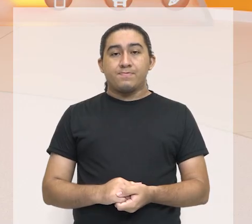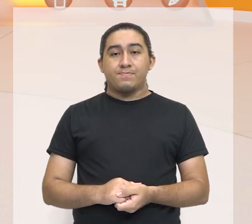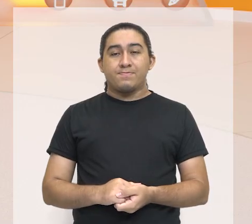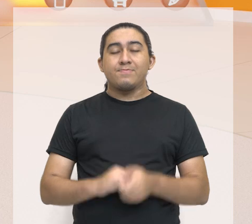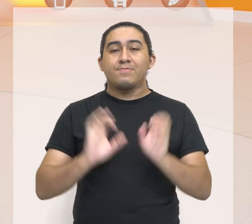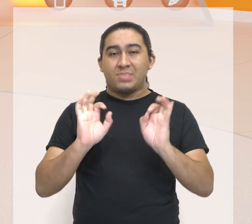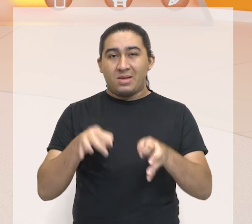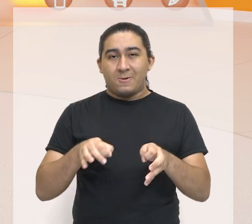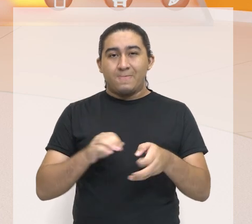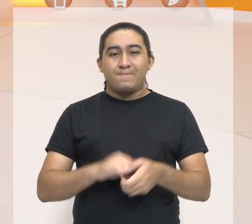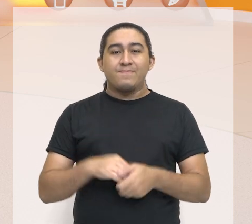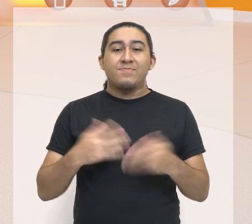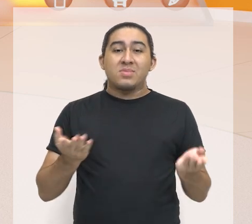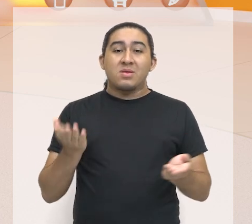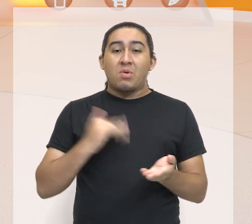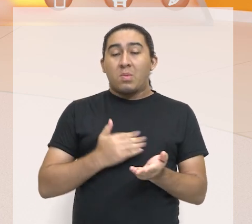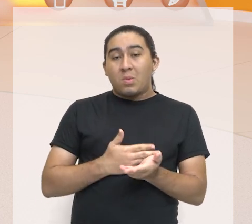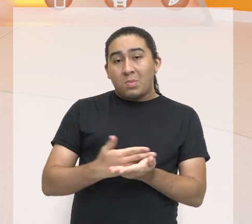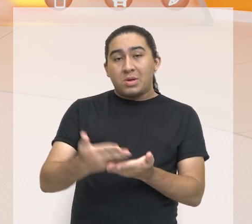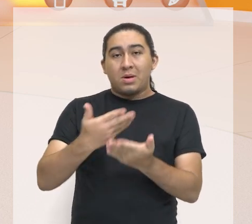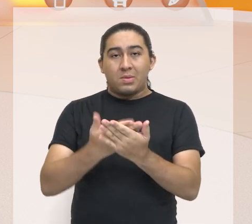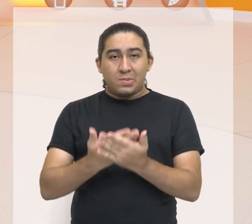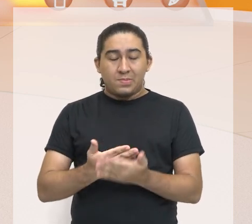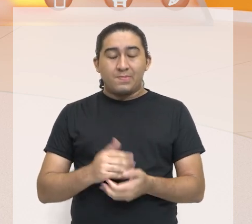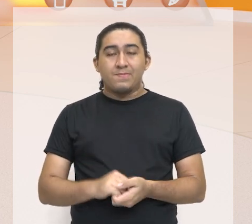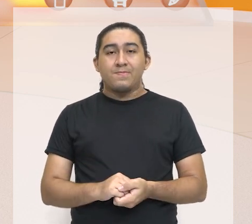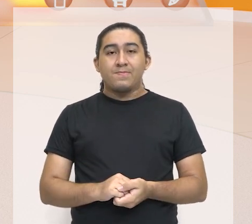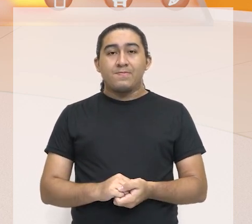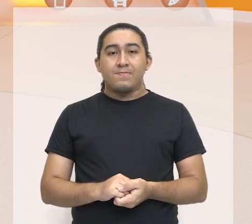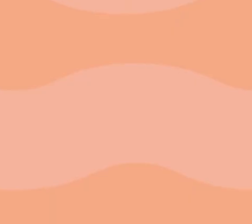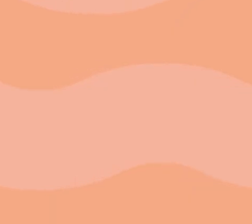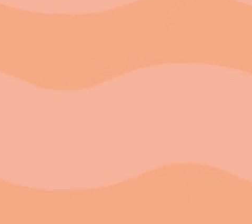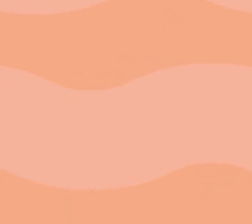Está certo? Então, vamos aí dar início à nossa aula.